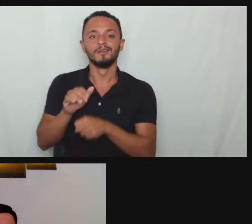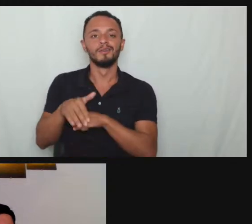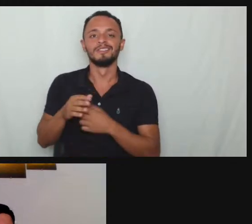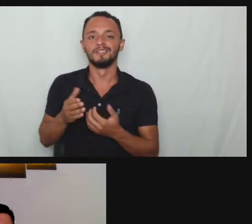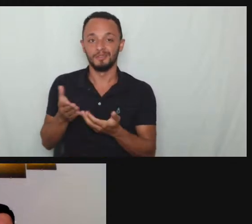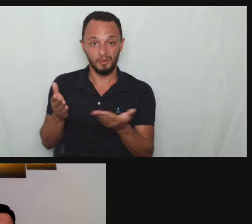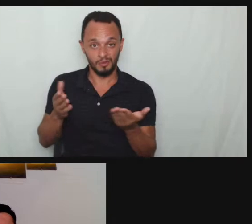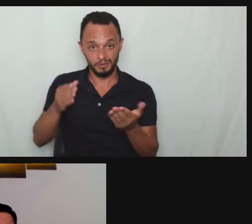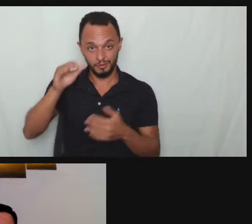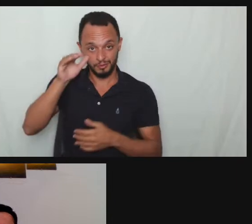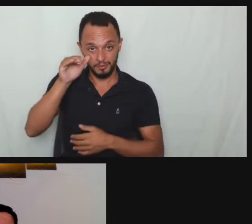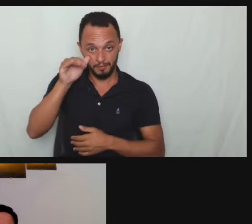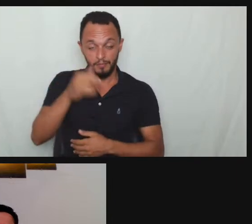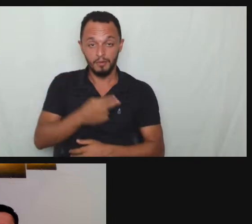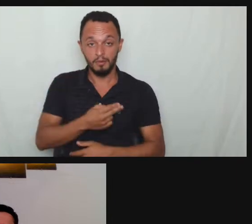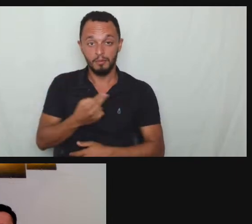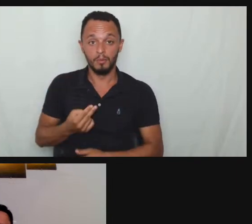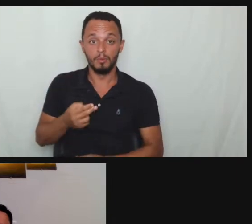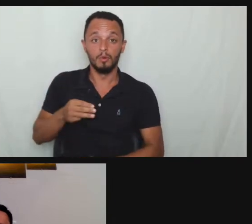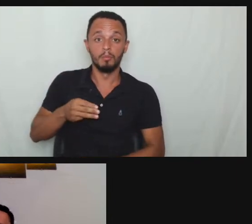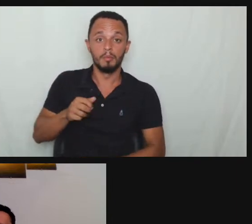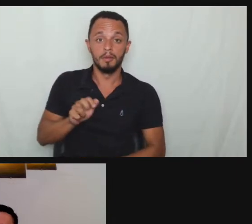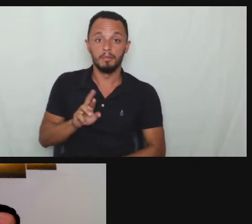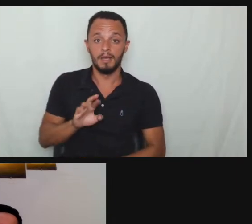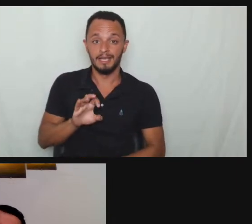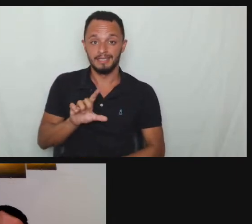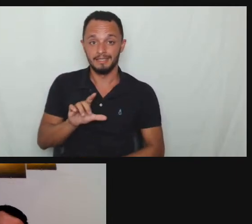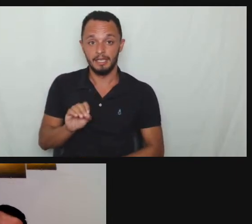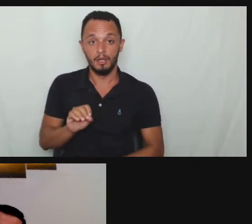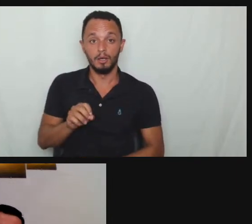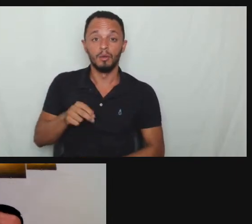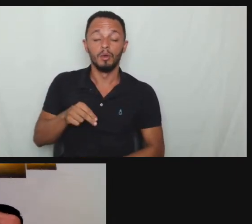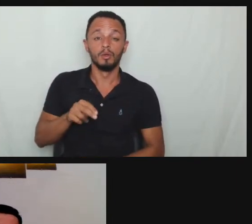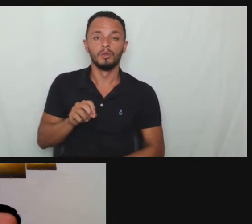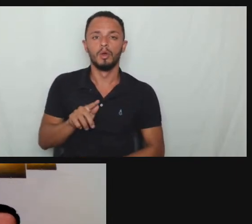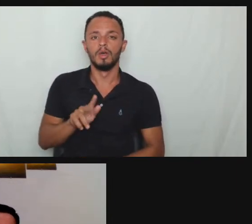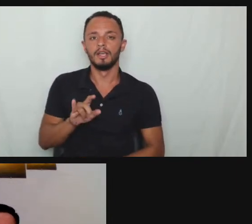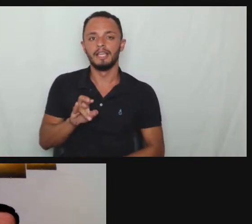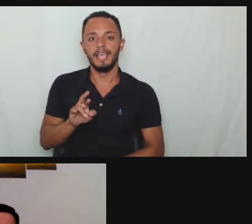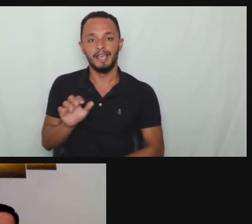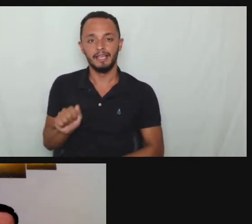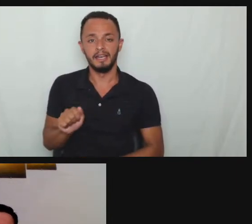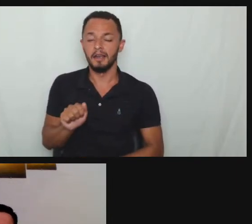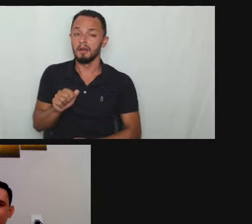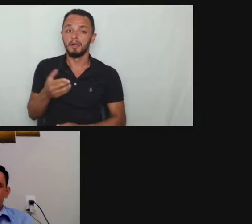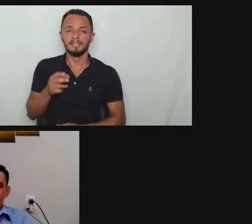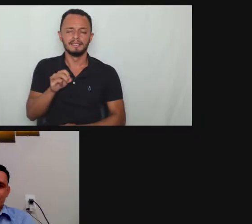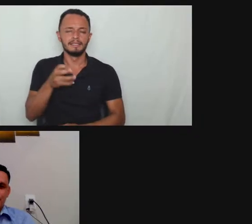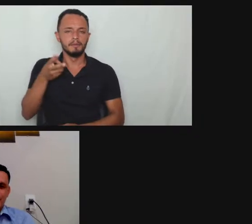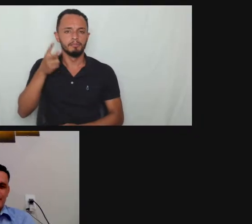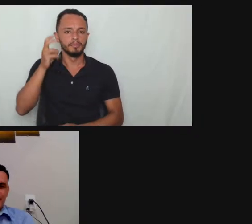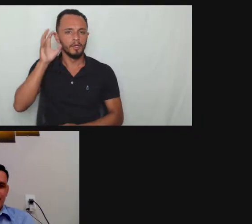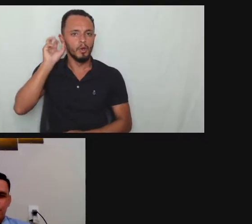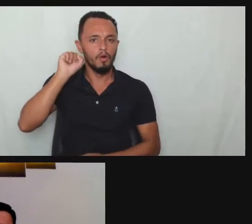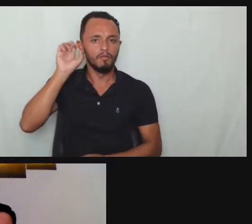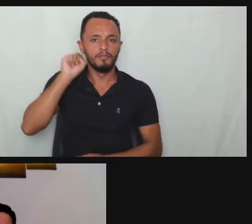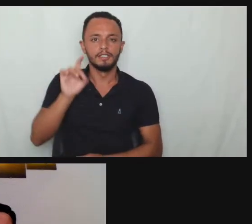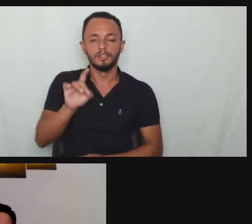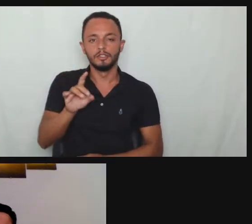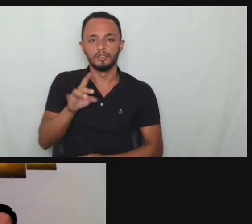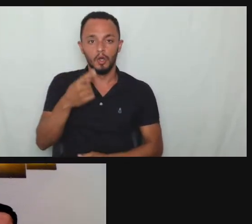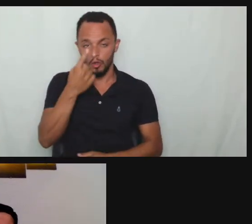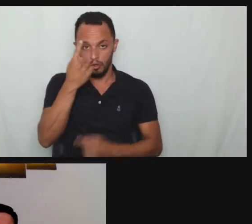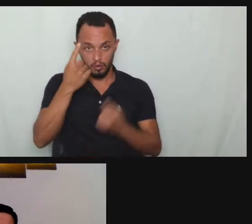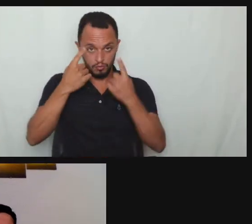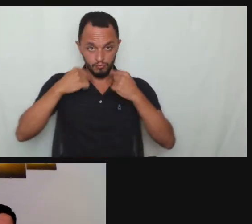conhece meu nome é Marcelo Nogueira é aqui tá só no só nos ouvindo né deixa eu me apresentar um